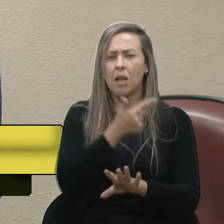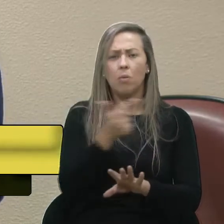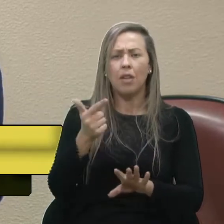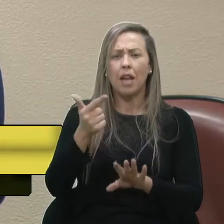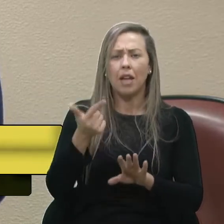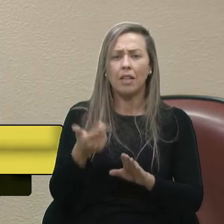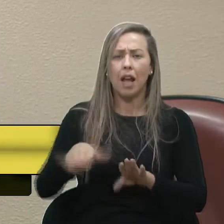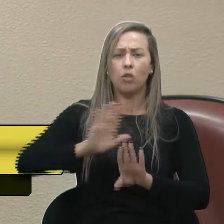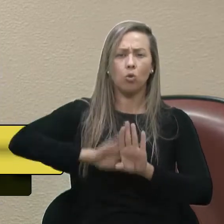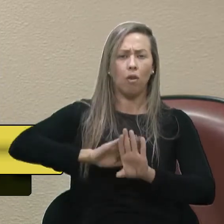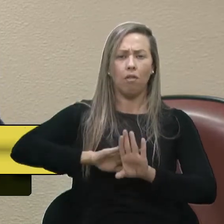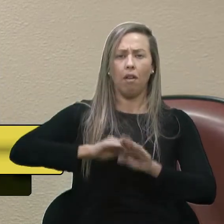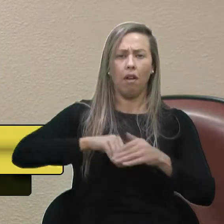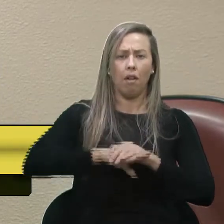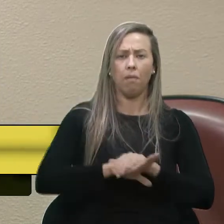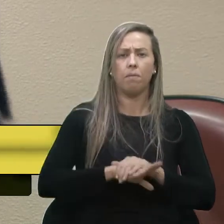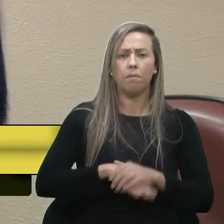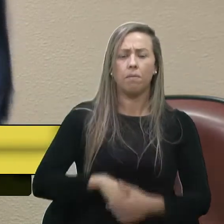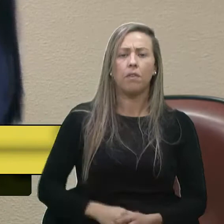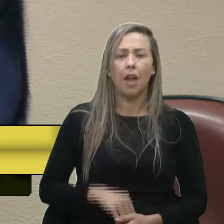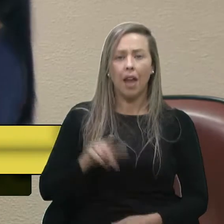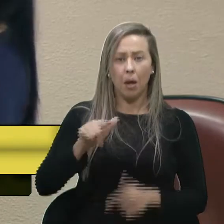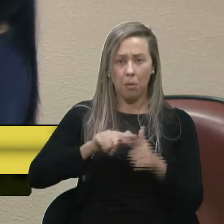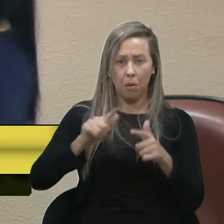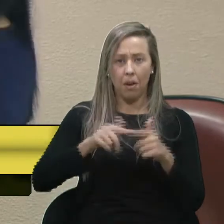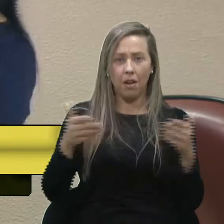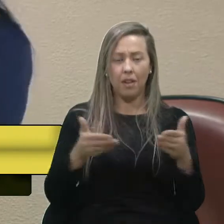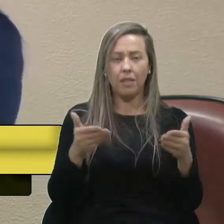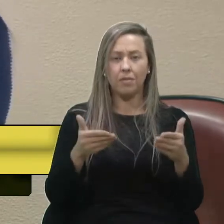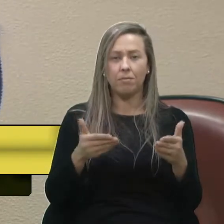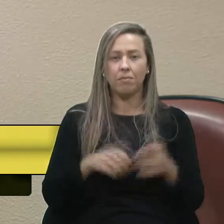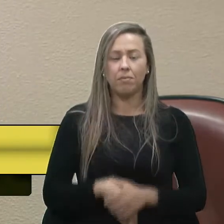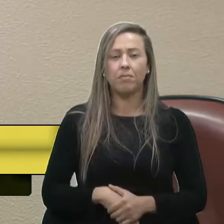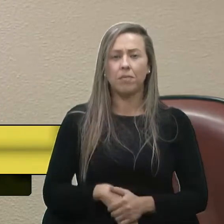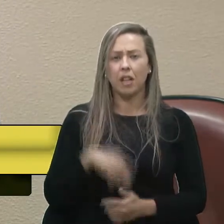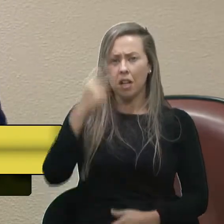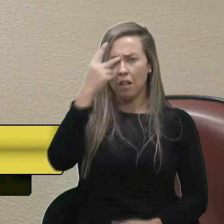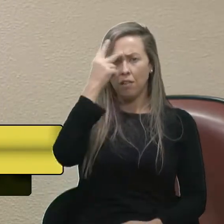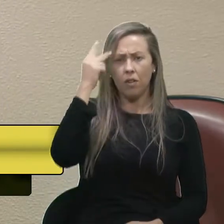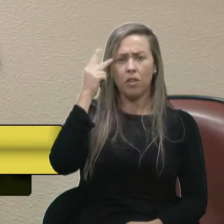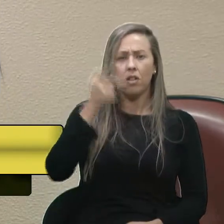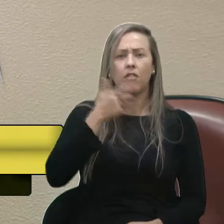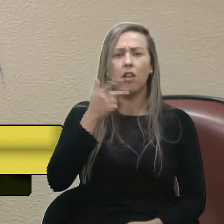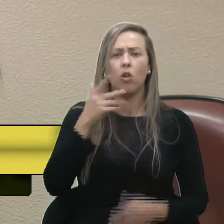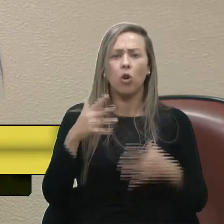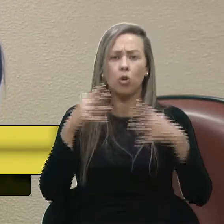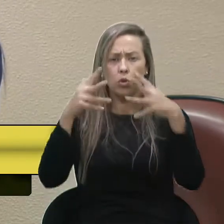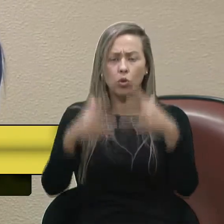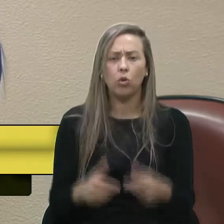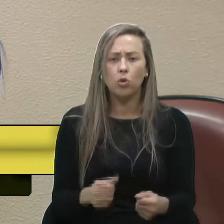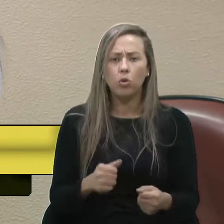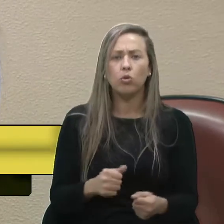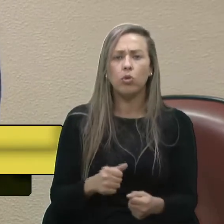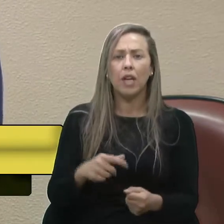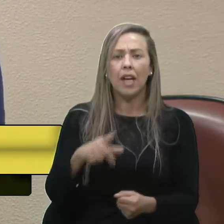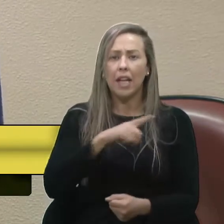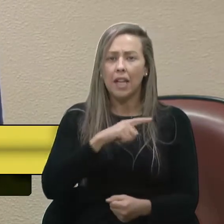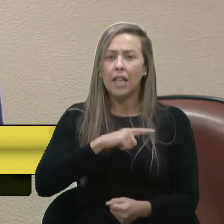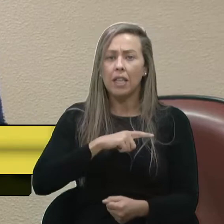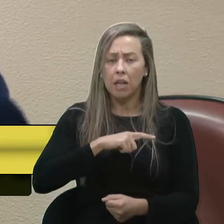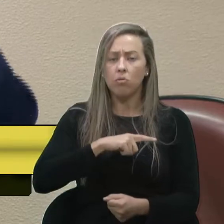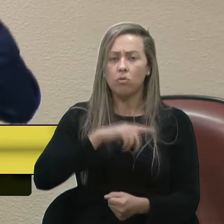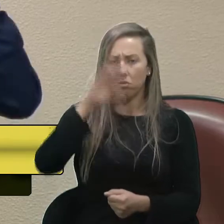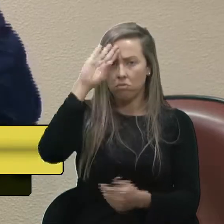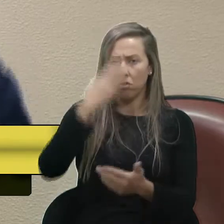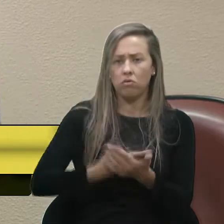esconder, tanto que esse problema que nós estamos aqui, o presidente Velocino falou aqui na tribuna, nós todos dissemos aqui que temos a certeza,